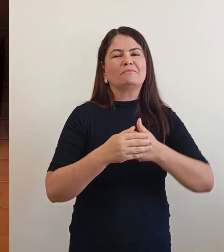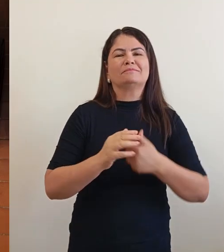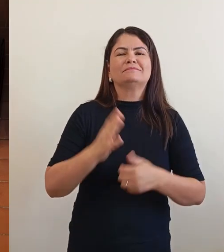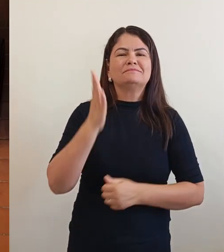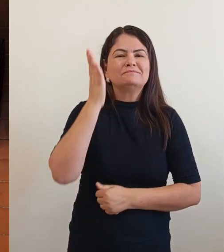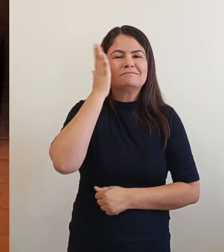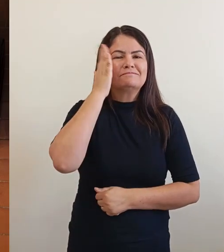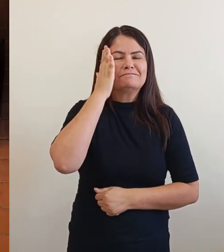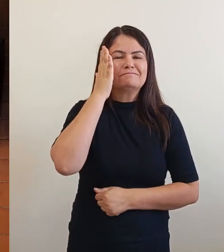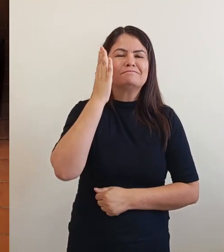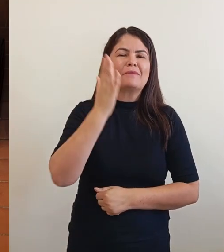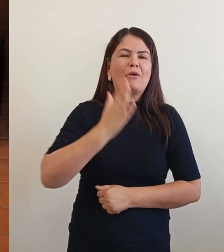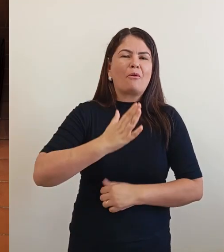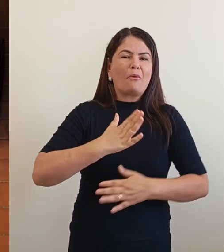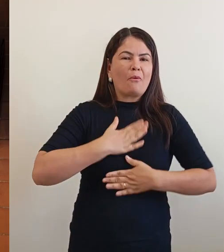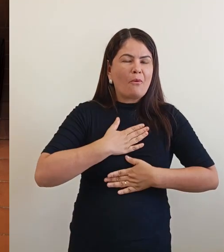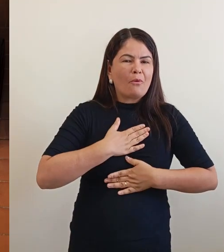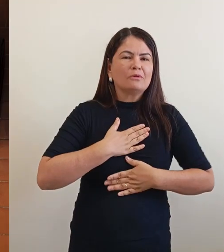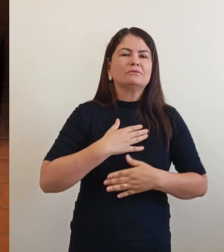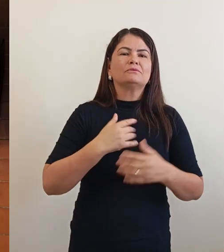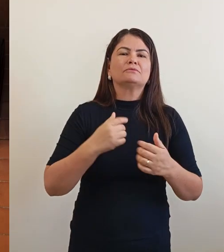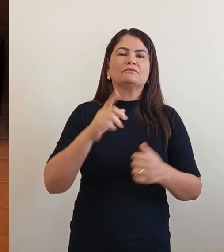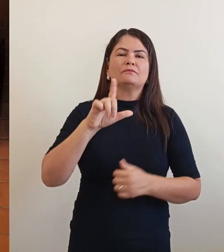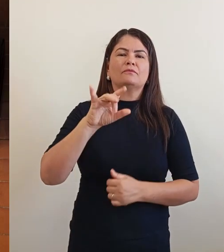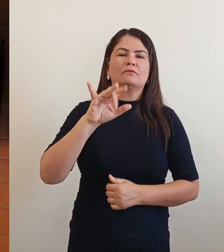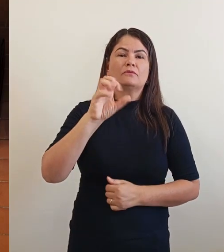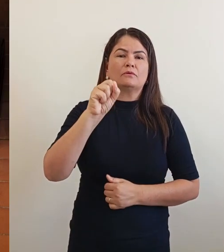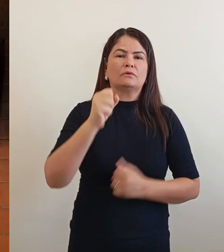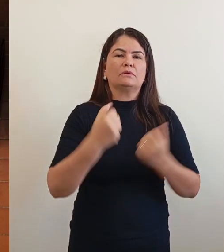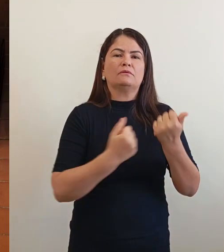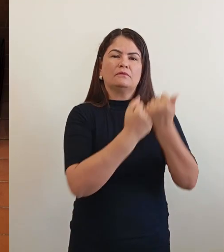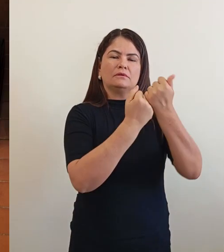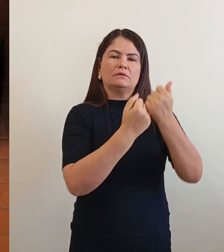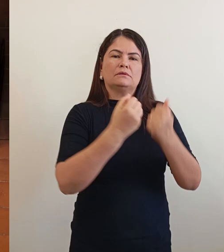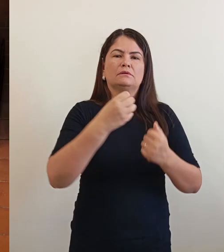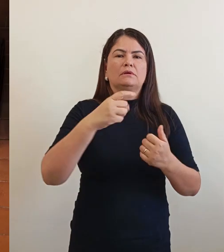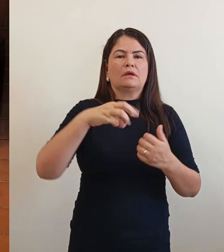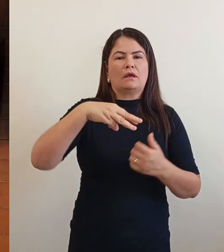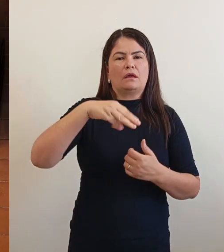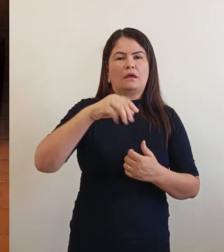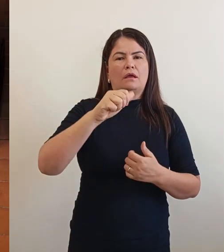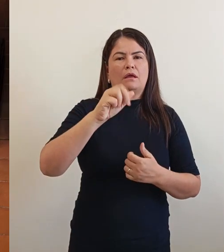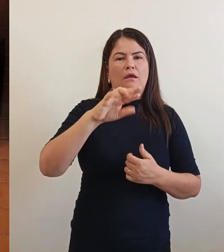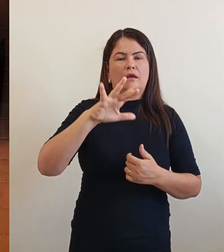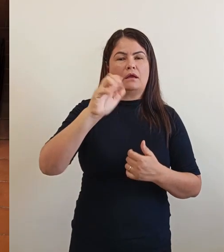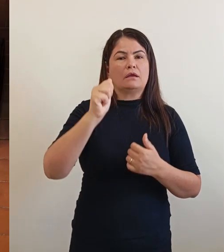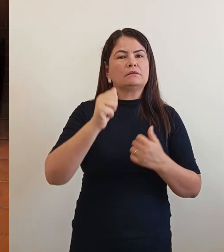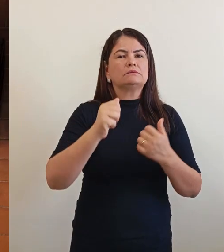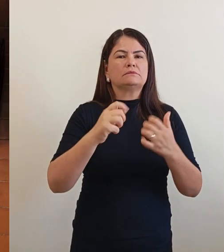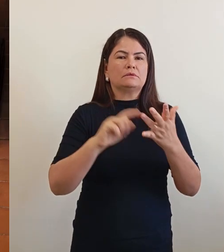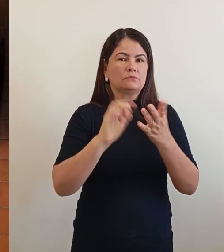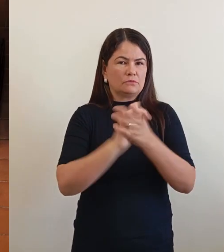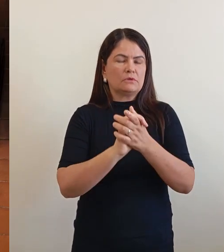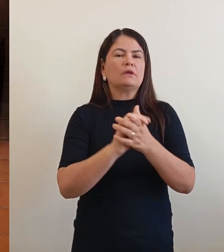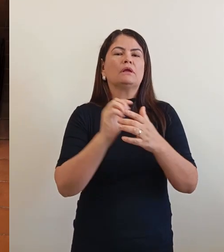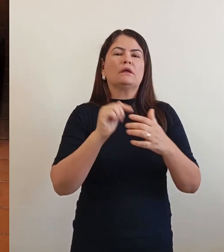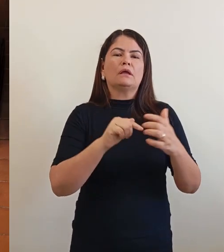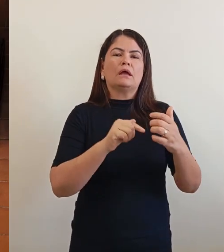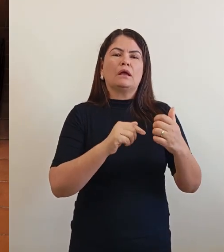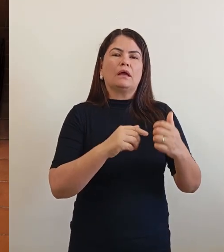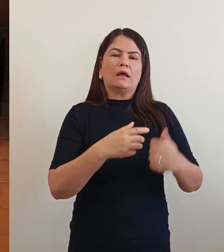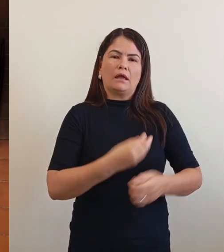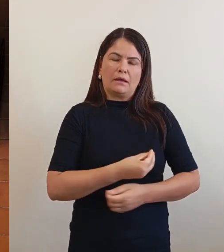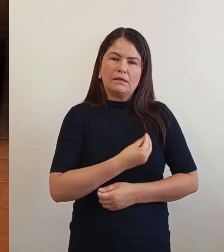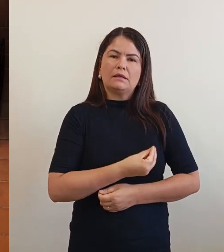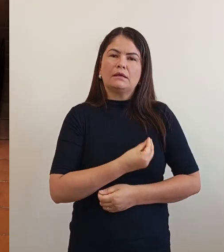Marcia, esposa dele está aqui, então, hoje nós somos uma família, uma família que queremos adotar